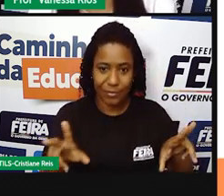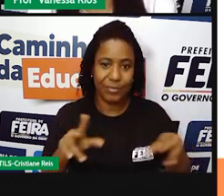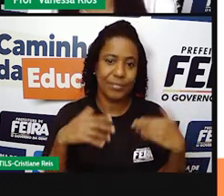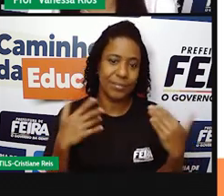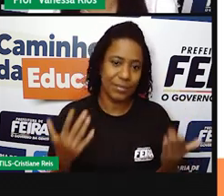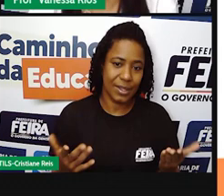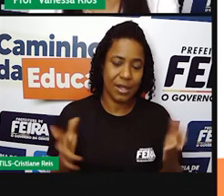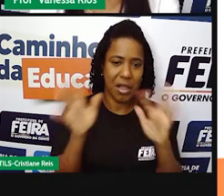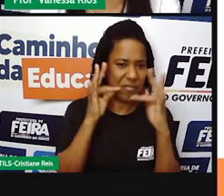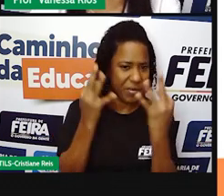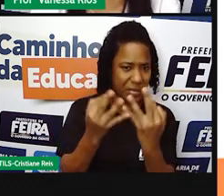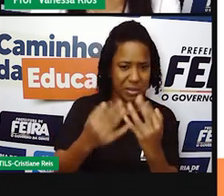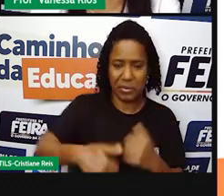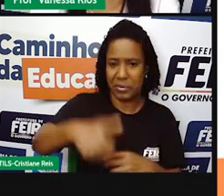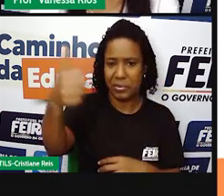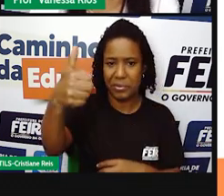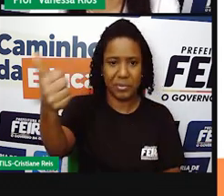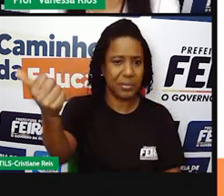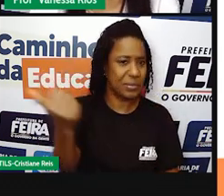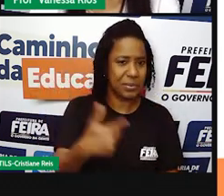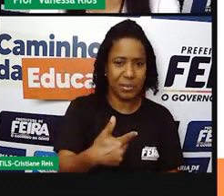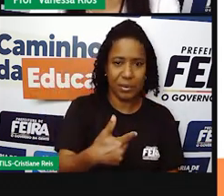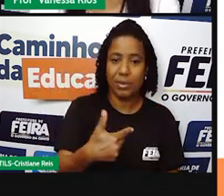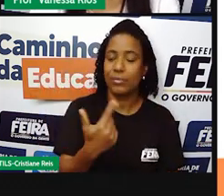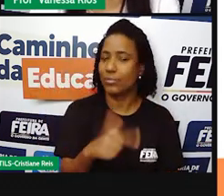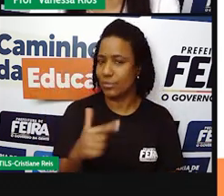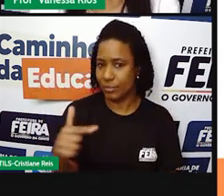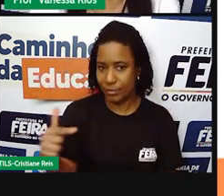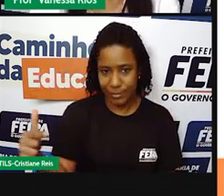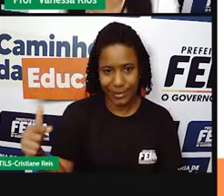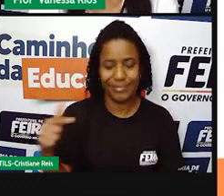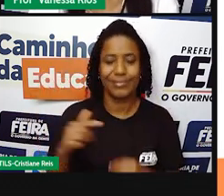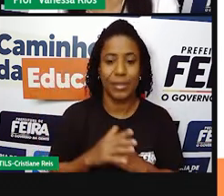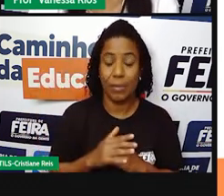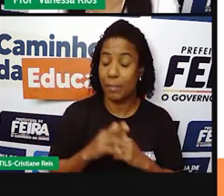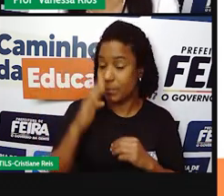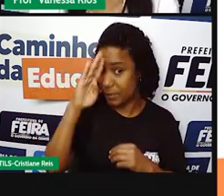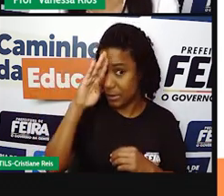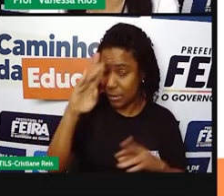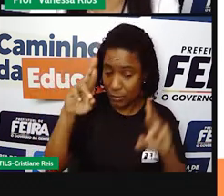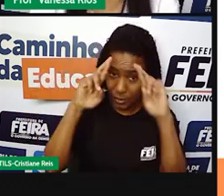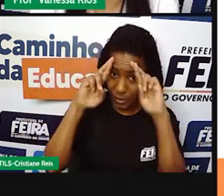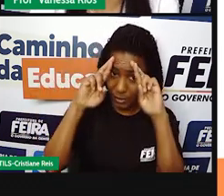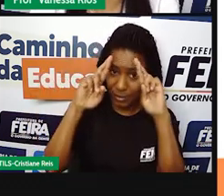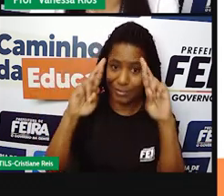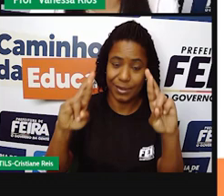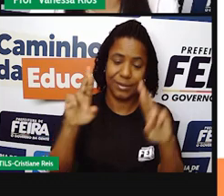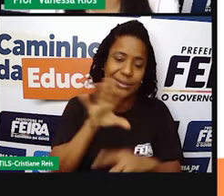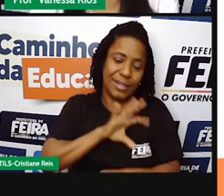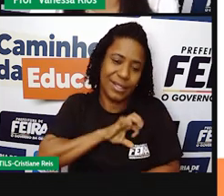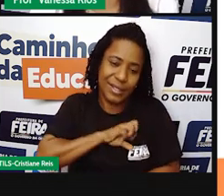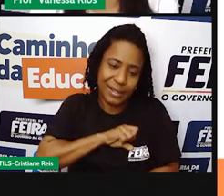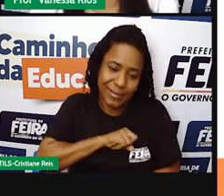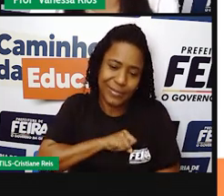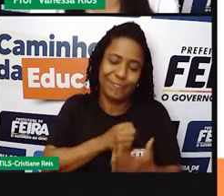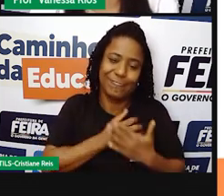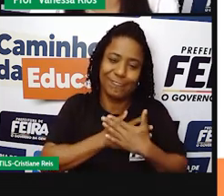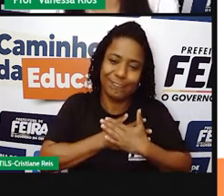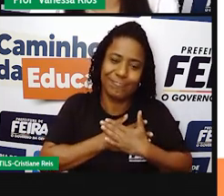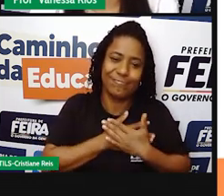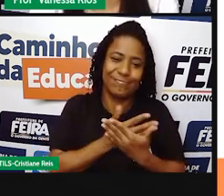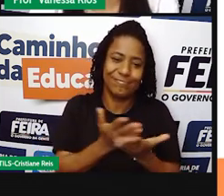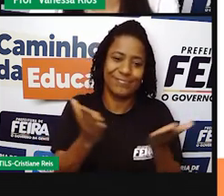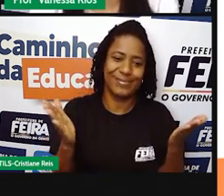seja inferior ou superior à outra. O mais importante é ter respeito e amor, né? Por todos que estão convivendo aí dentro do mesmo